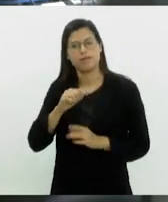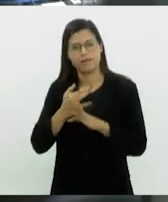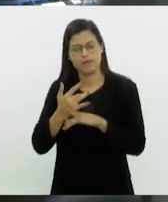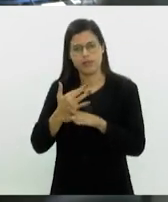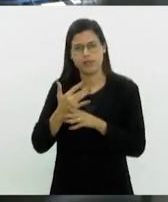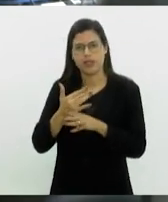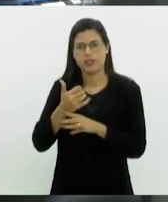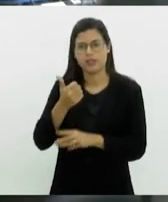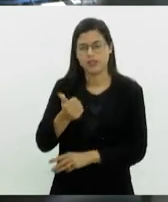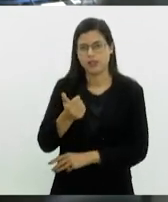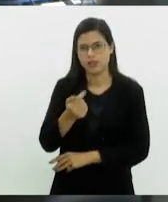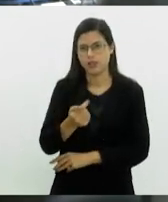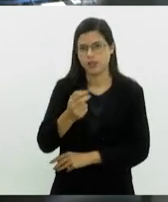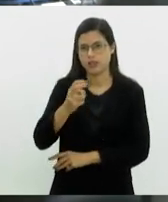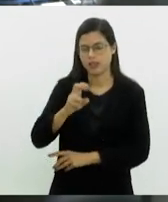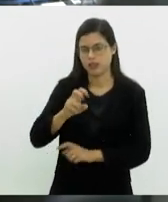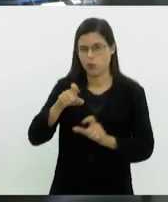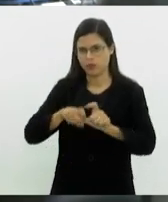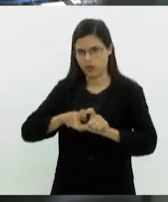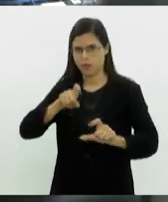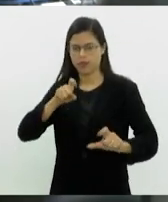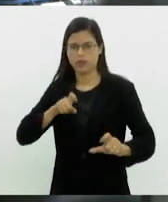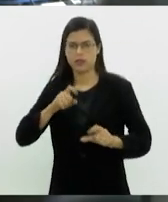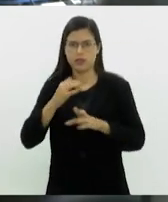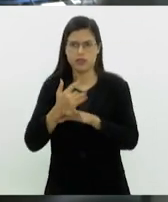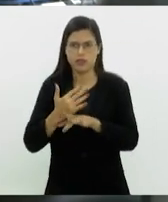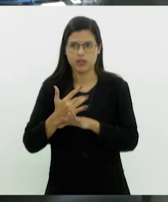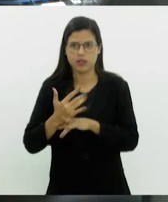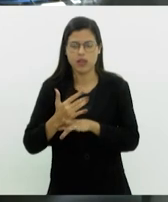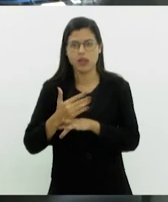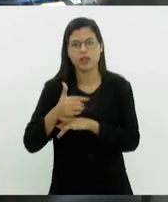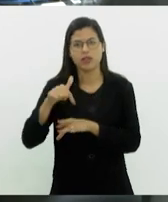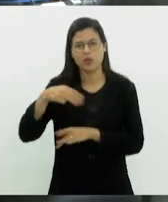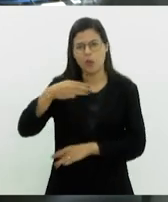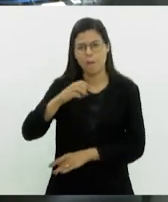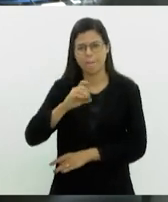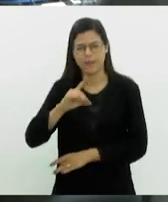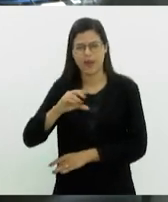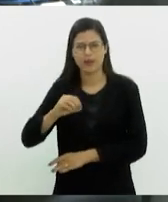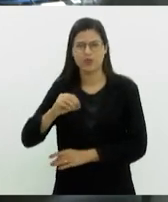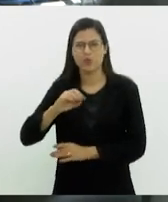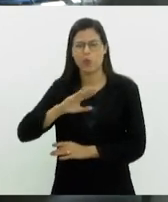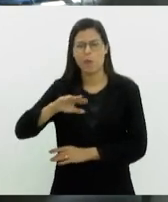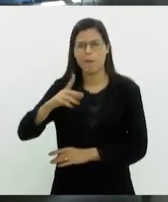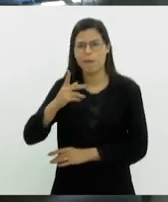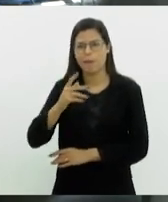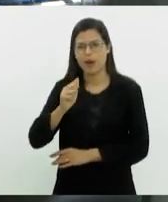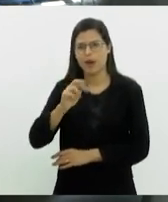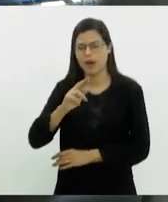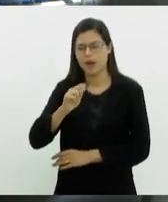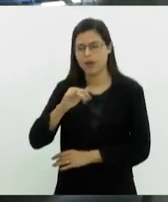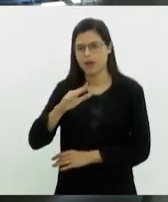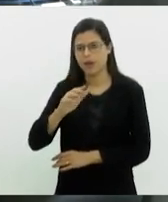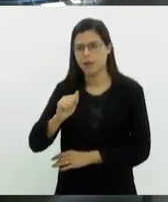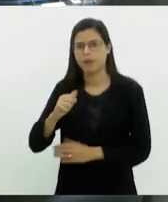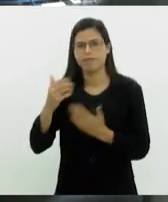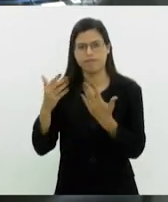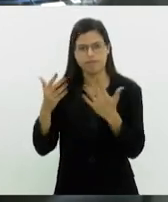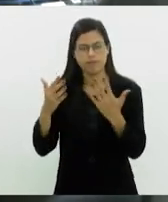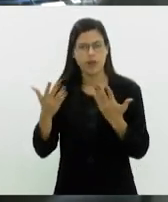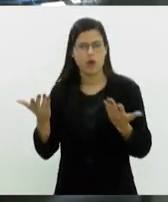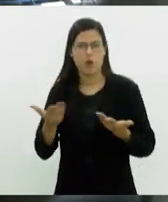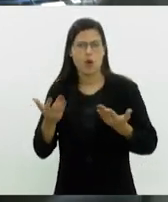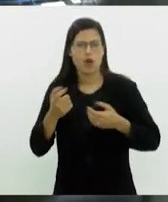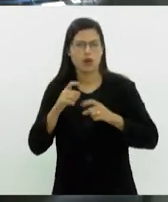anos de emancipação, a cidade que fica ali no Médio Paraíba. Parabéns a Rio Claro. Vamos agora ver como está o tempo aqui